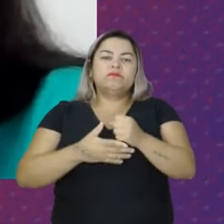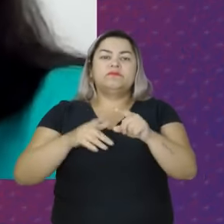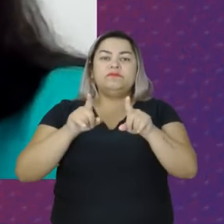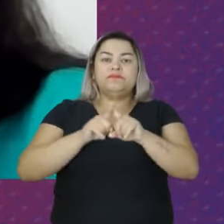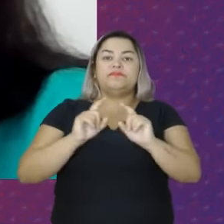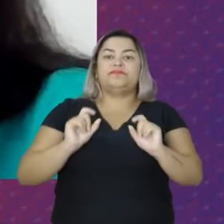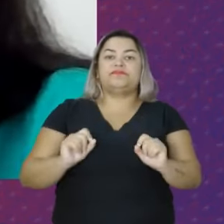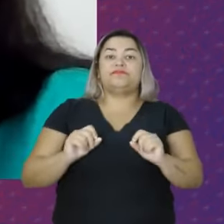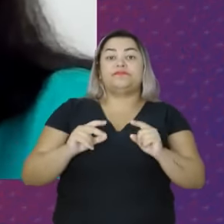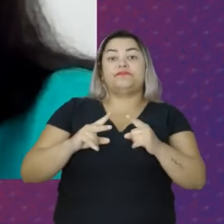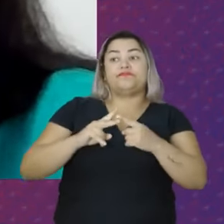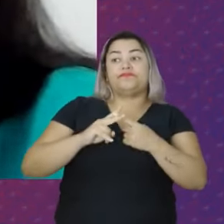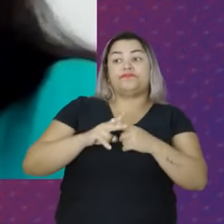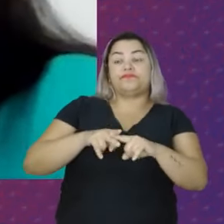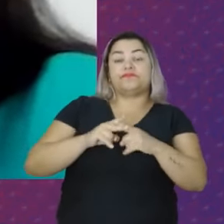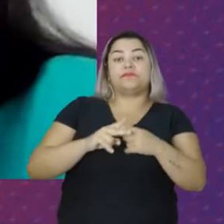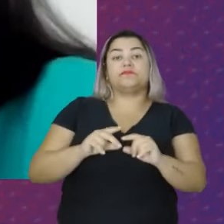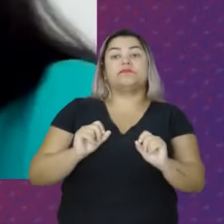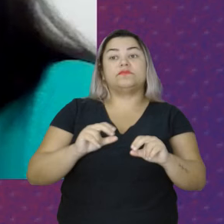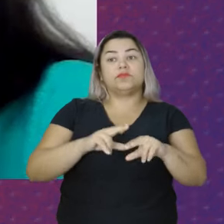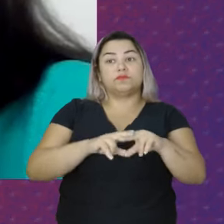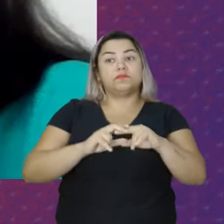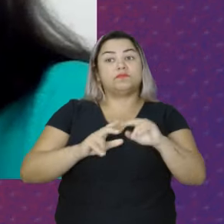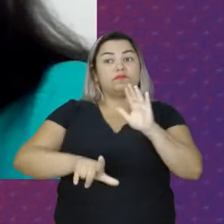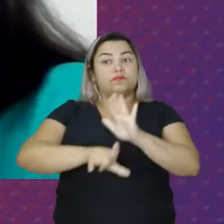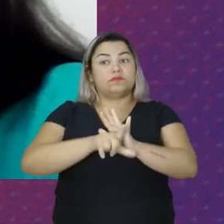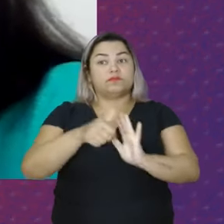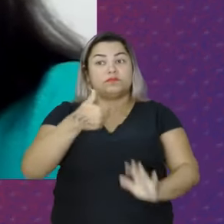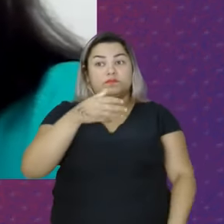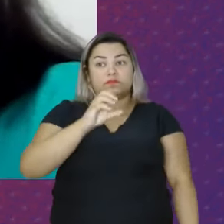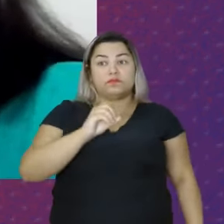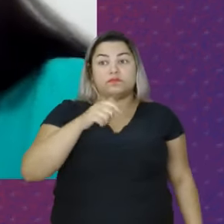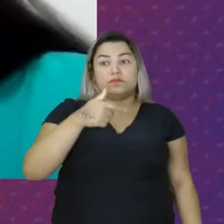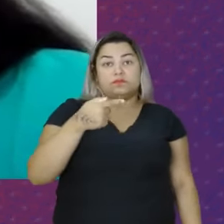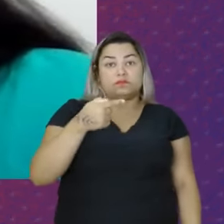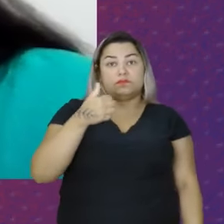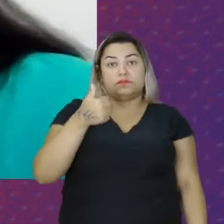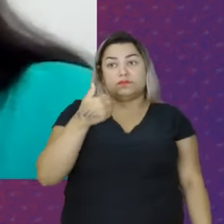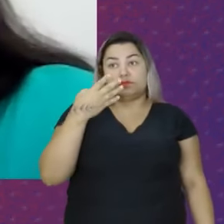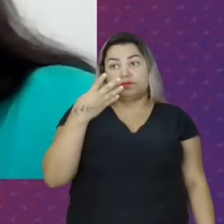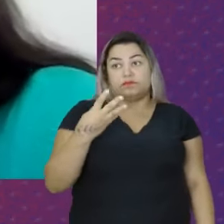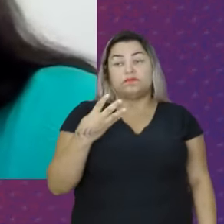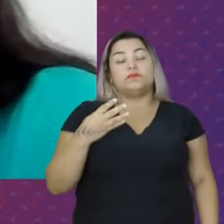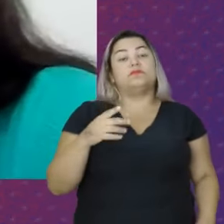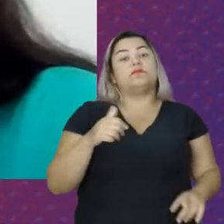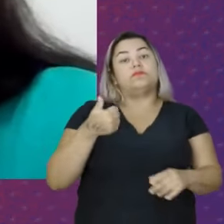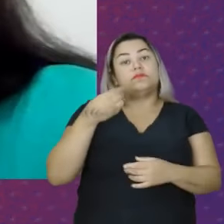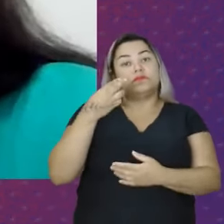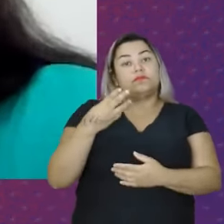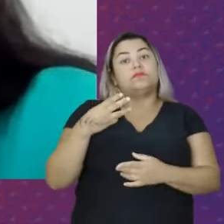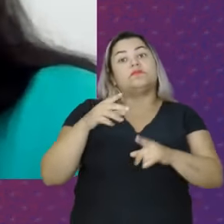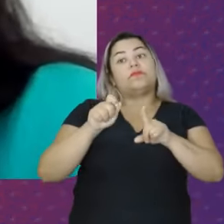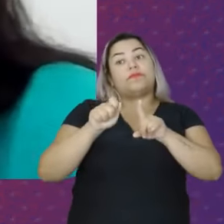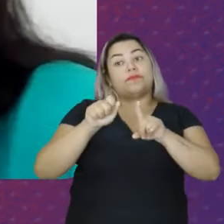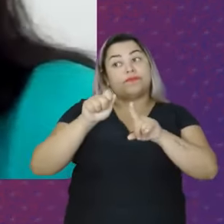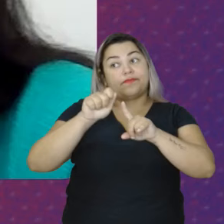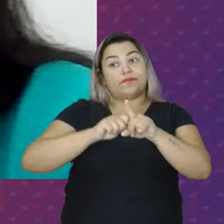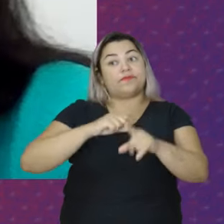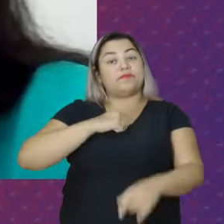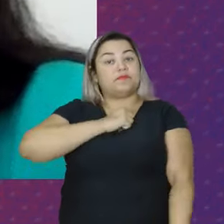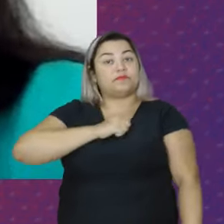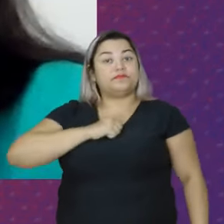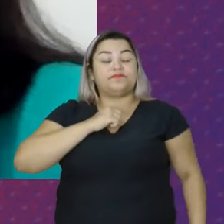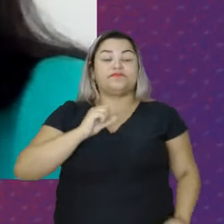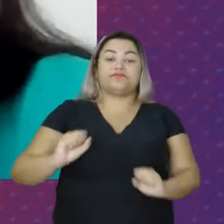configurada Pela lei 10.714 De 13 de agosto De 2003 Que autoriza O Poder